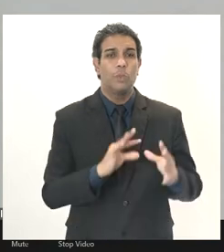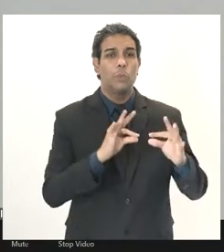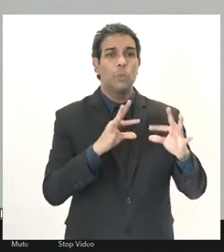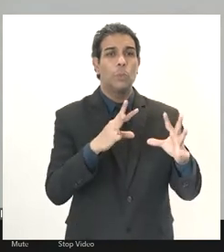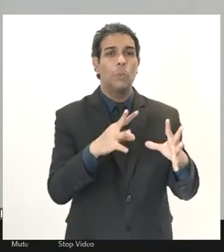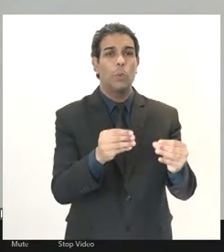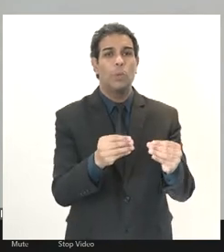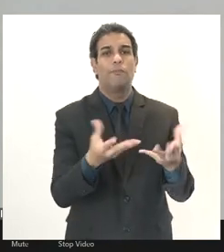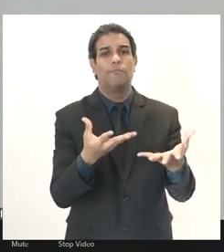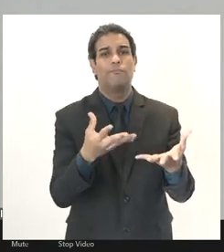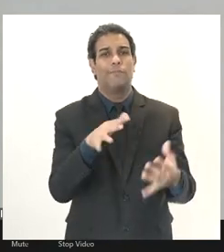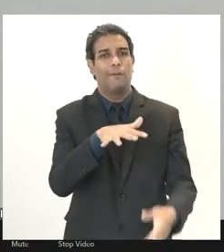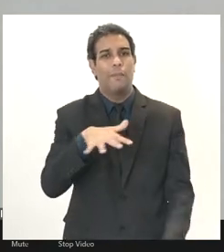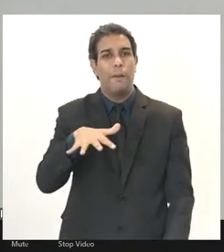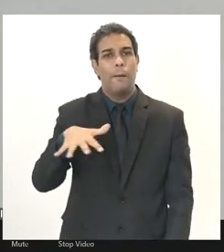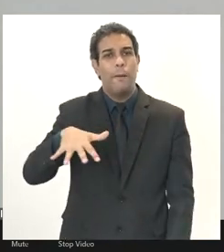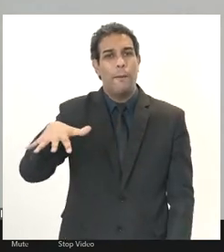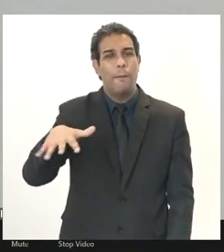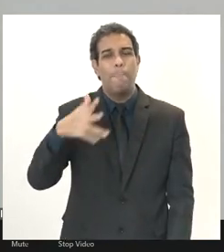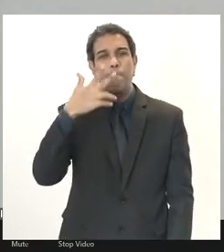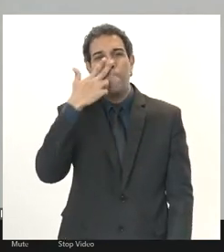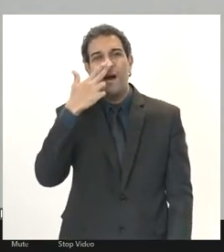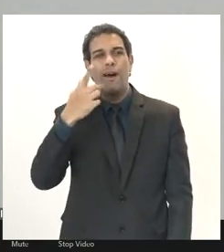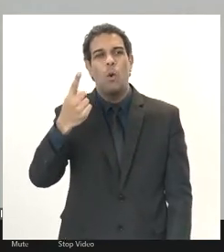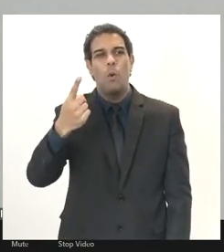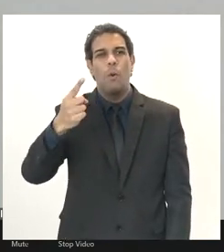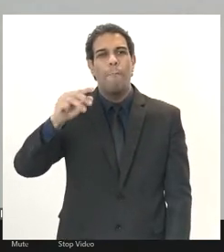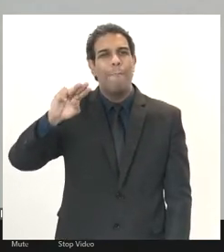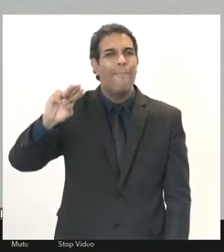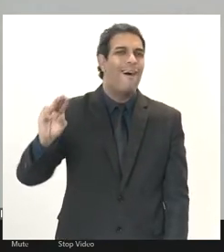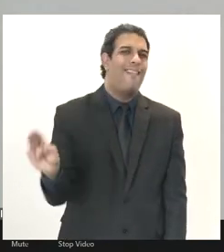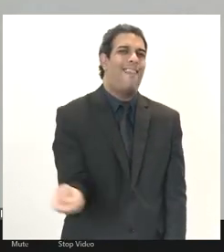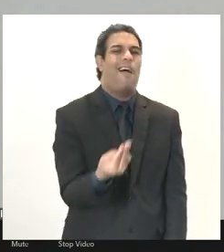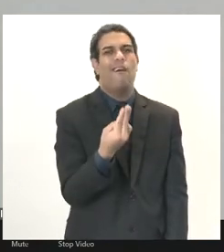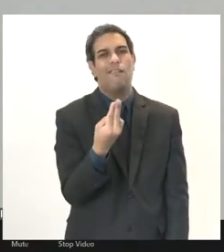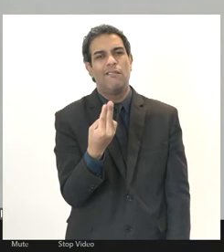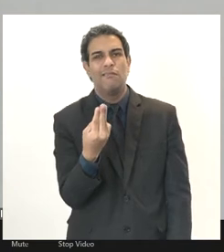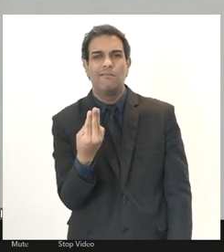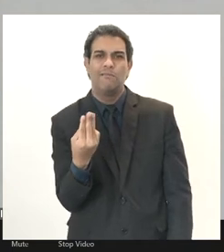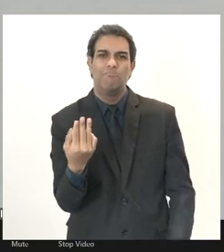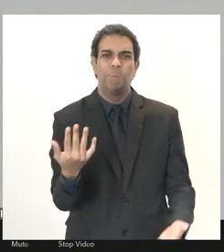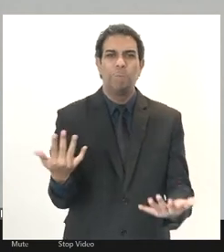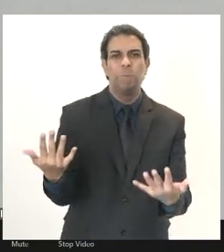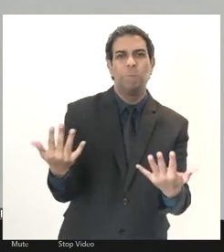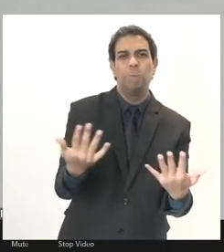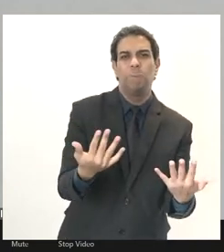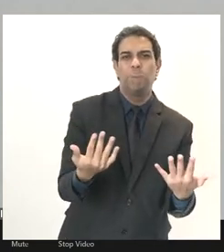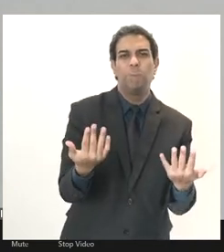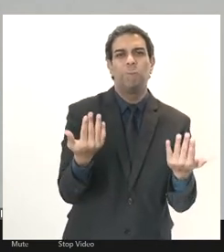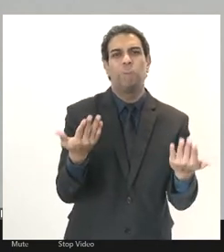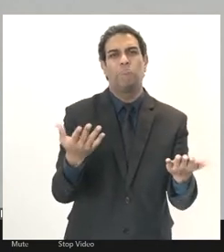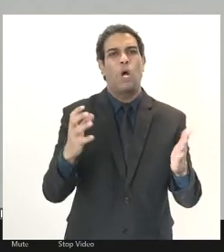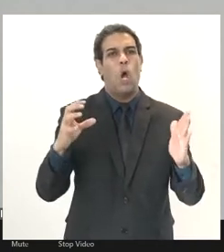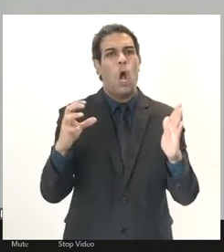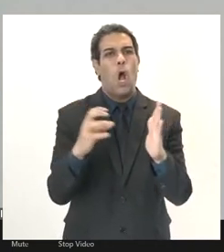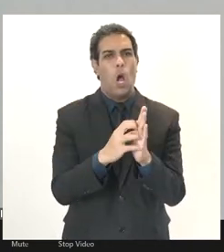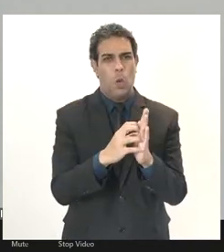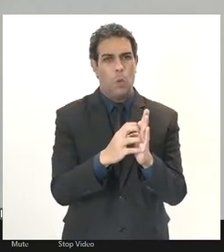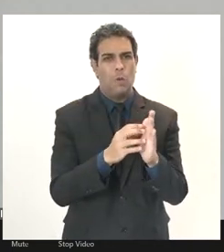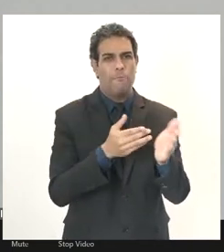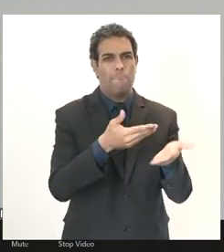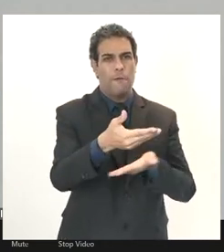federação isso chega a quase um milhão de cargos em comissão